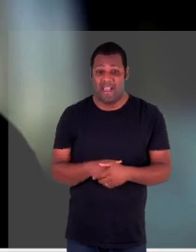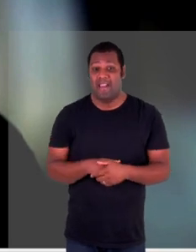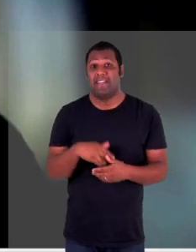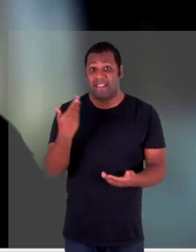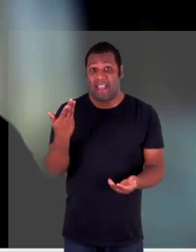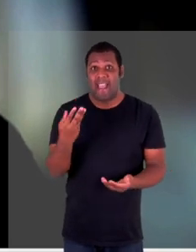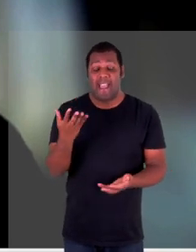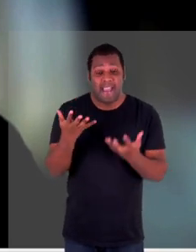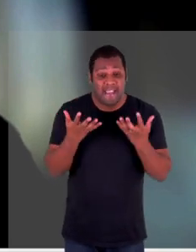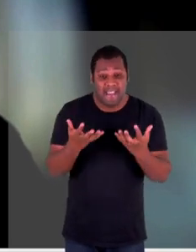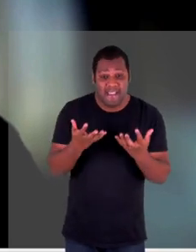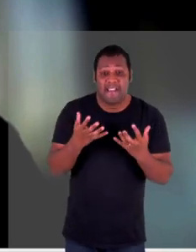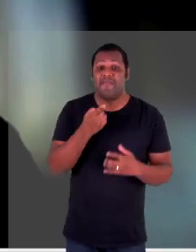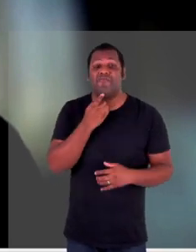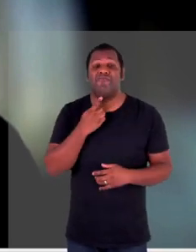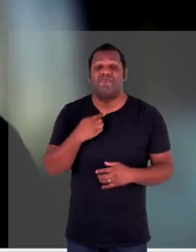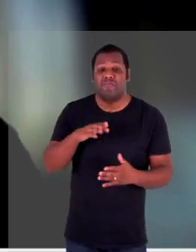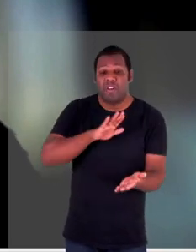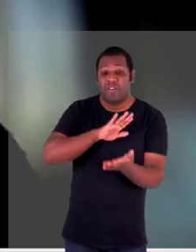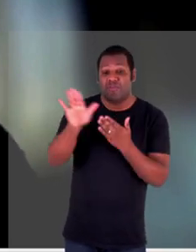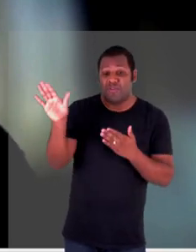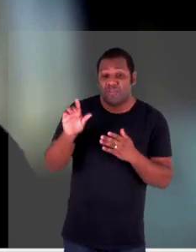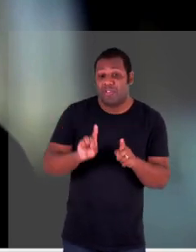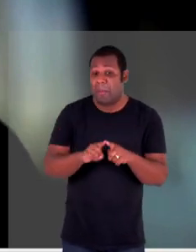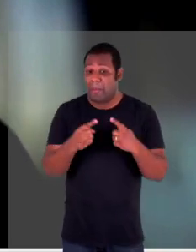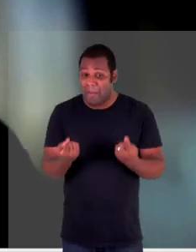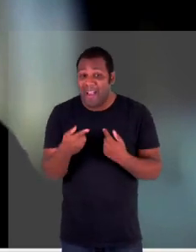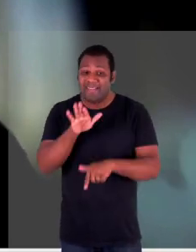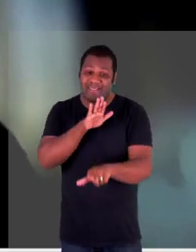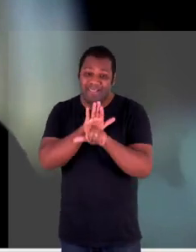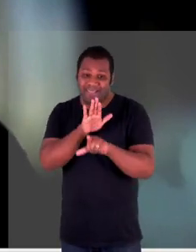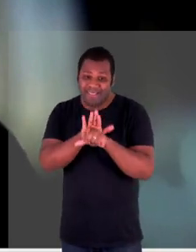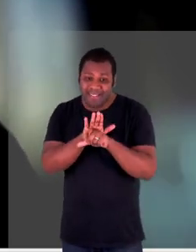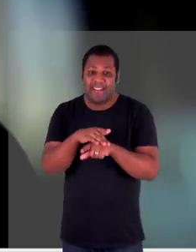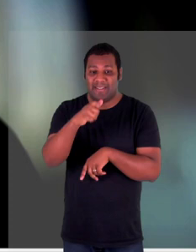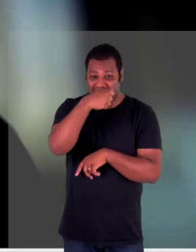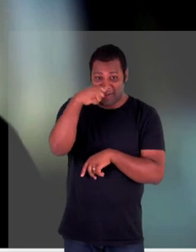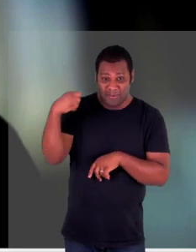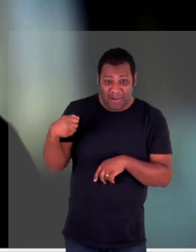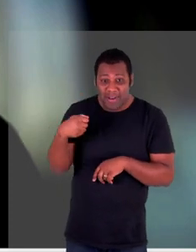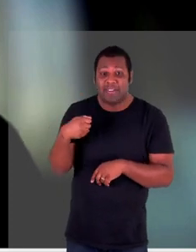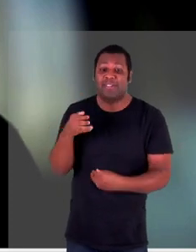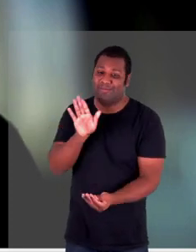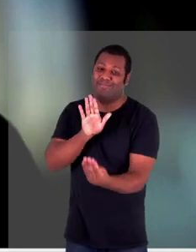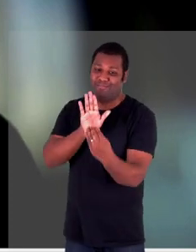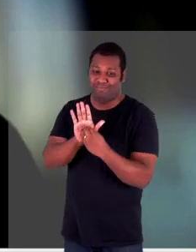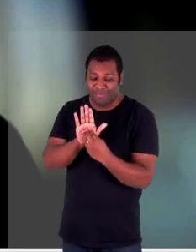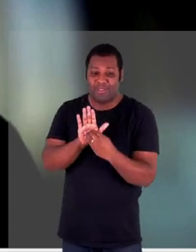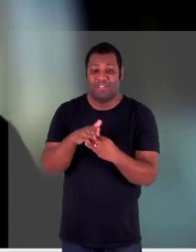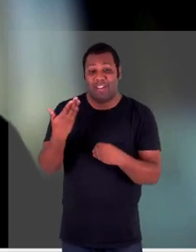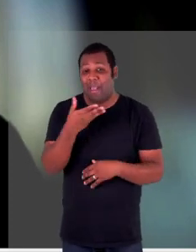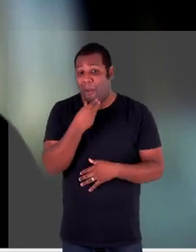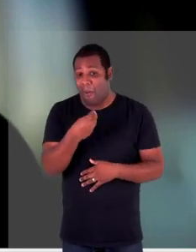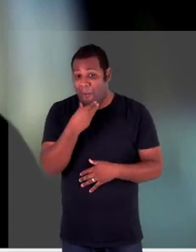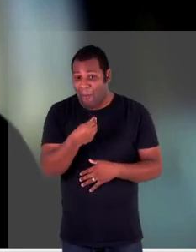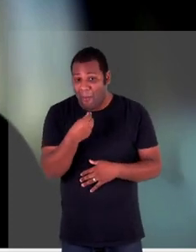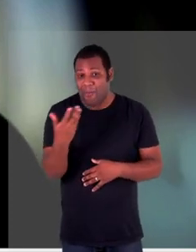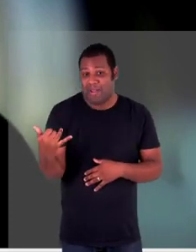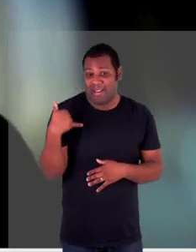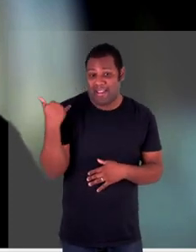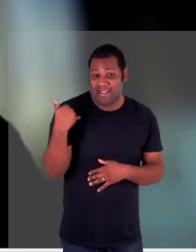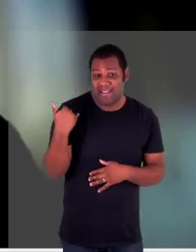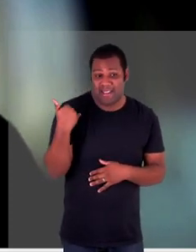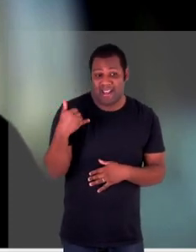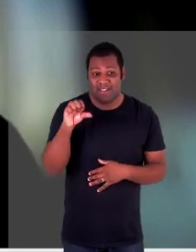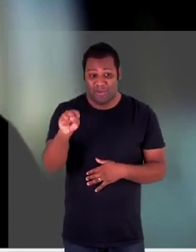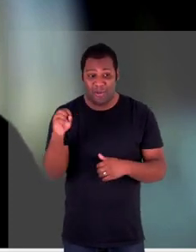controle ucraniano de que os homens deixassem o país ali a gente já vê uma grande situação no estresse que eles demoraram cinco